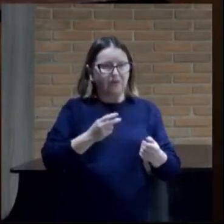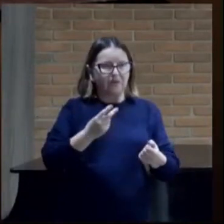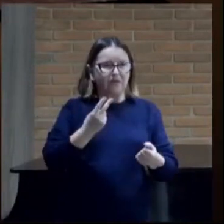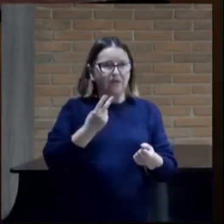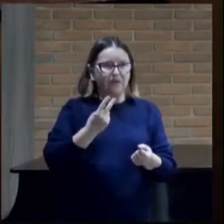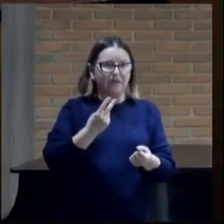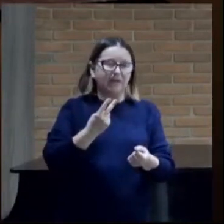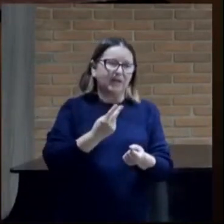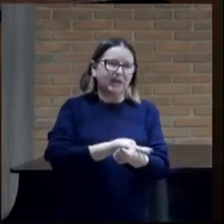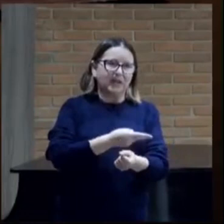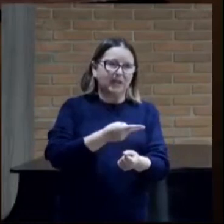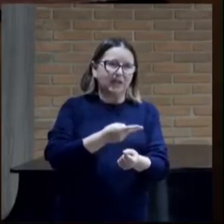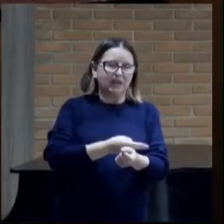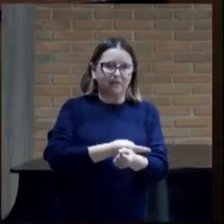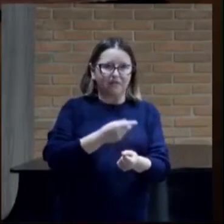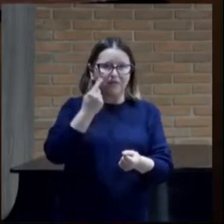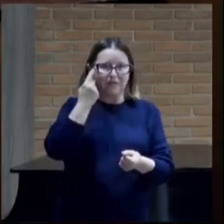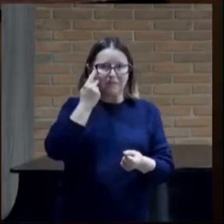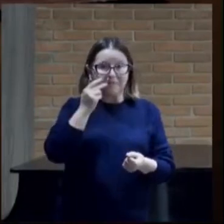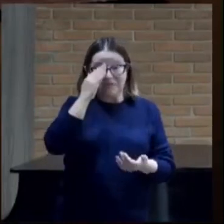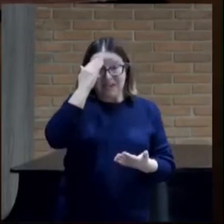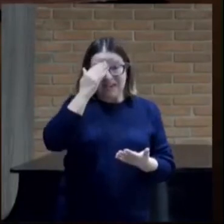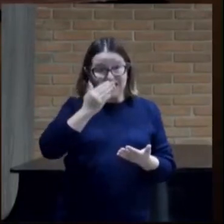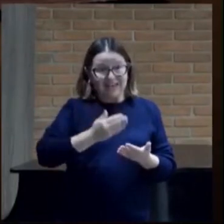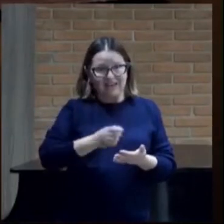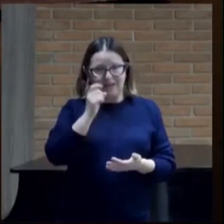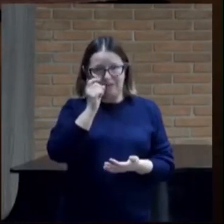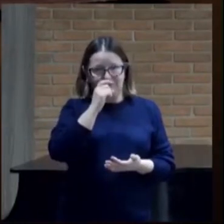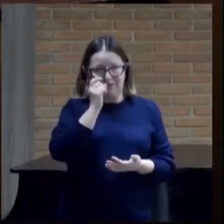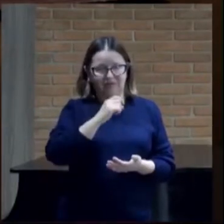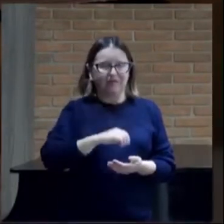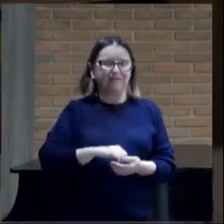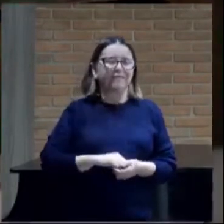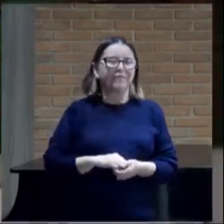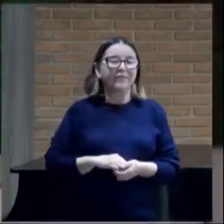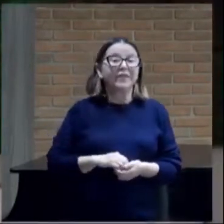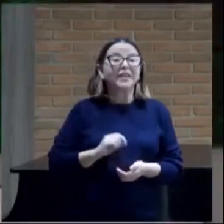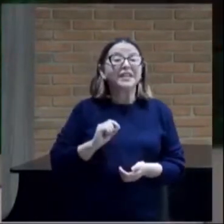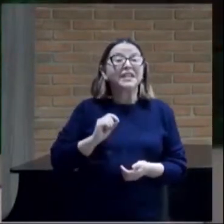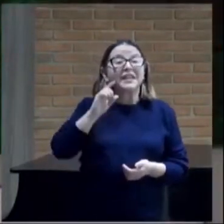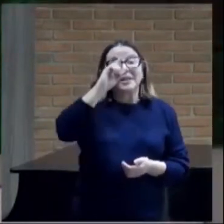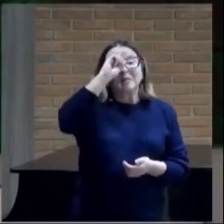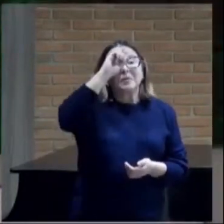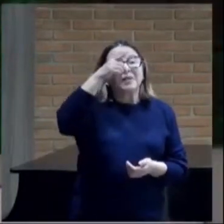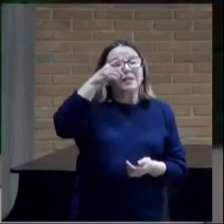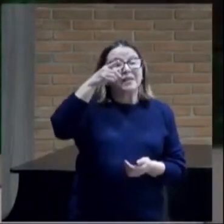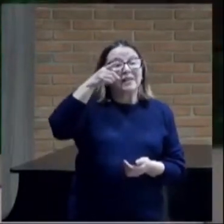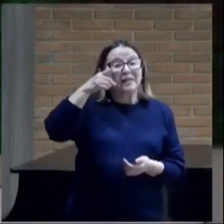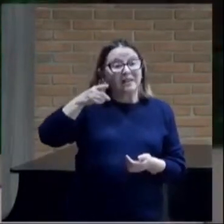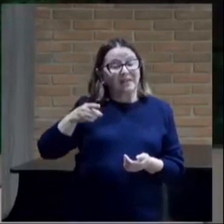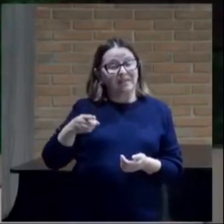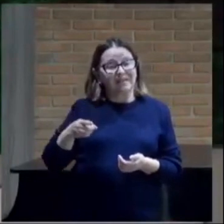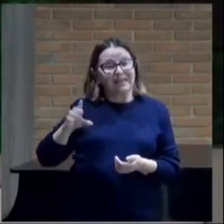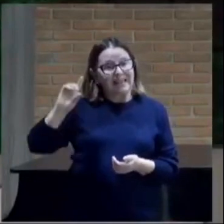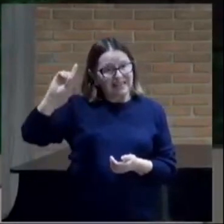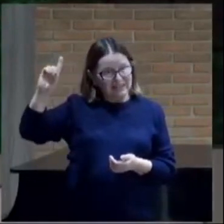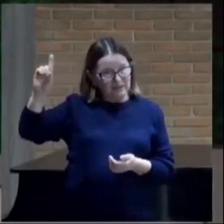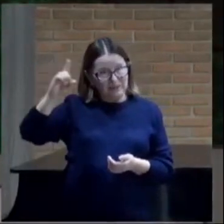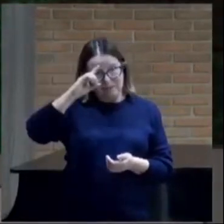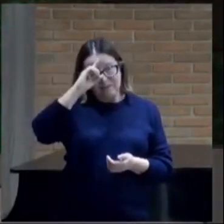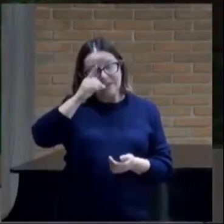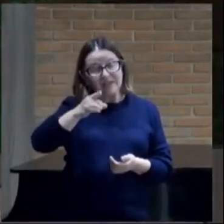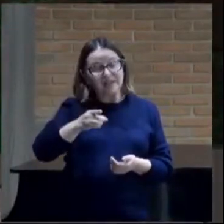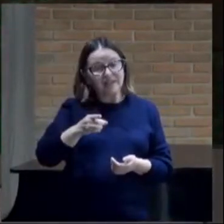darem crédito a mentira quem manda Deus Deus